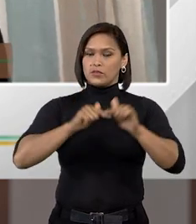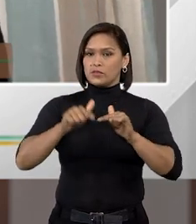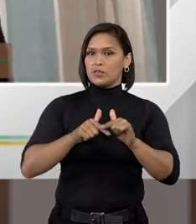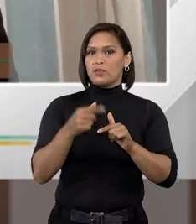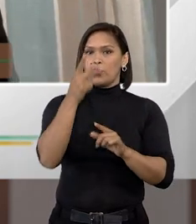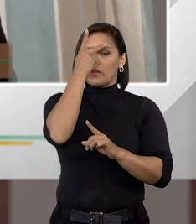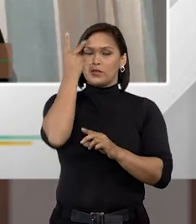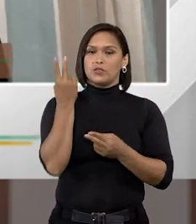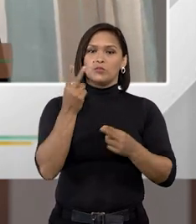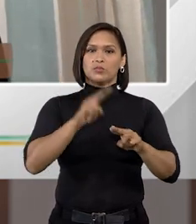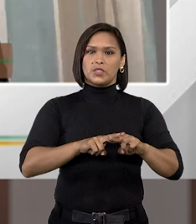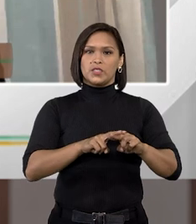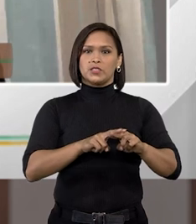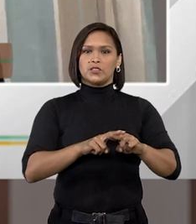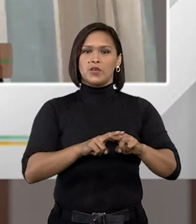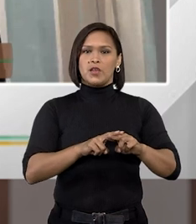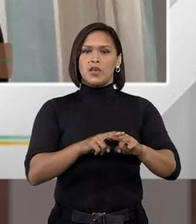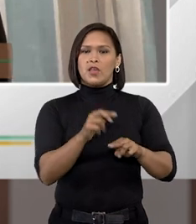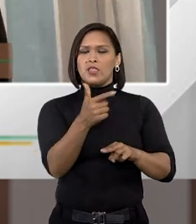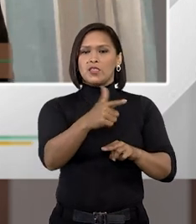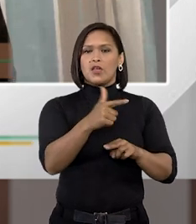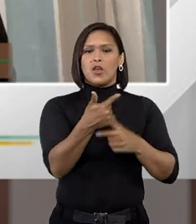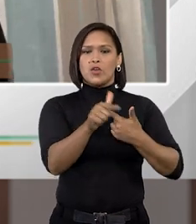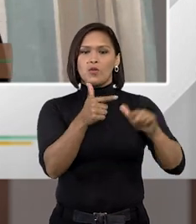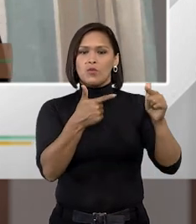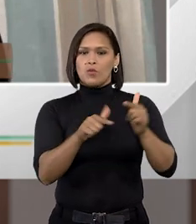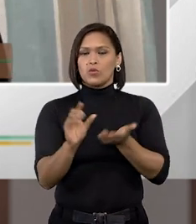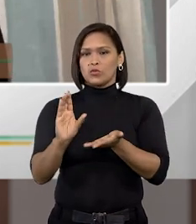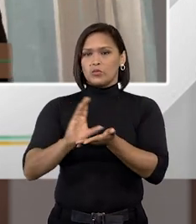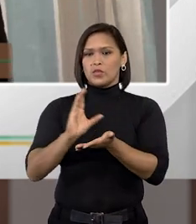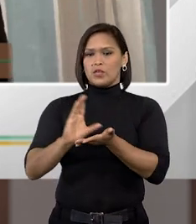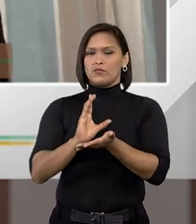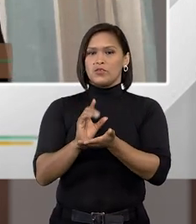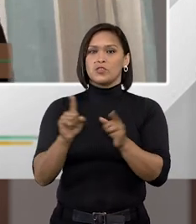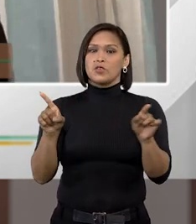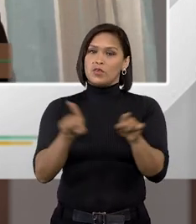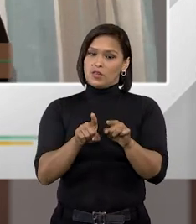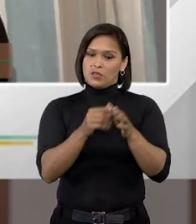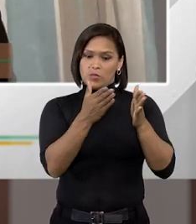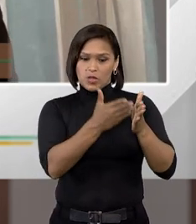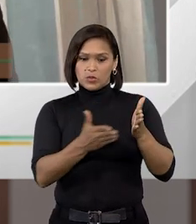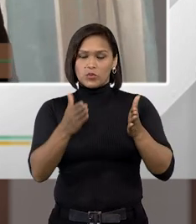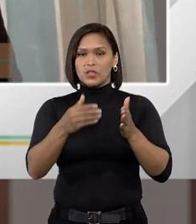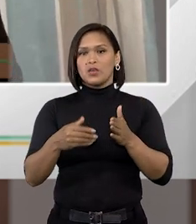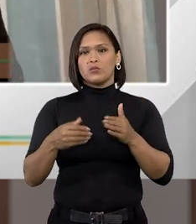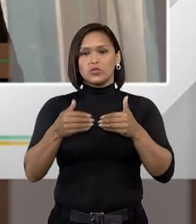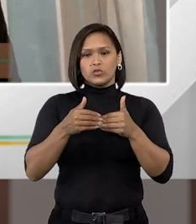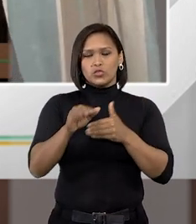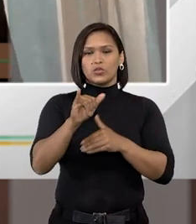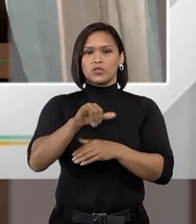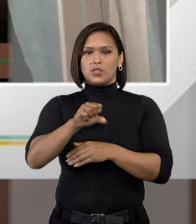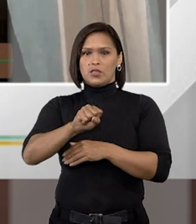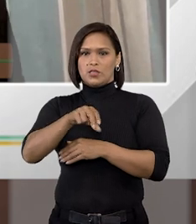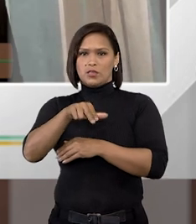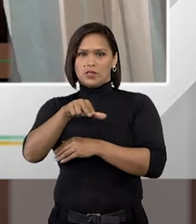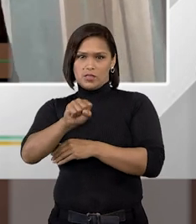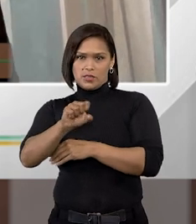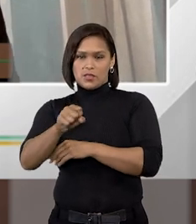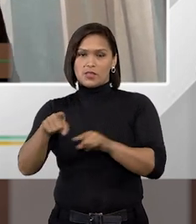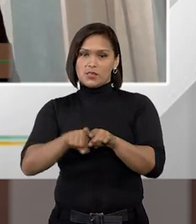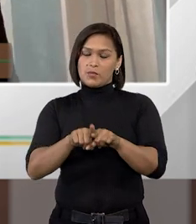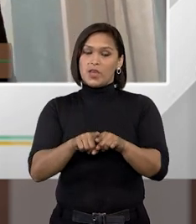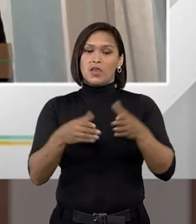do preso não receber nenhum outro benefício e também ter um tempo de contribuição para o INSS. De forma bem